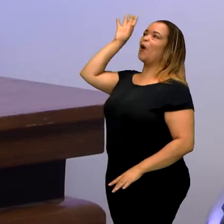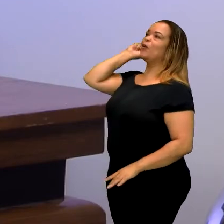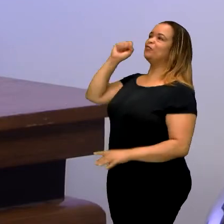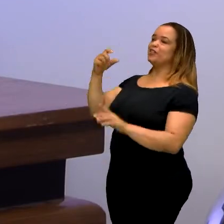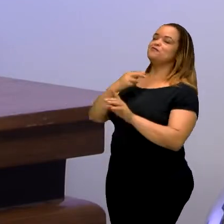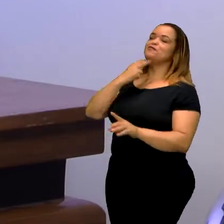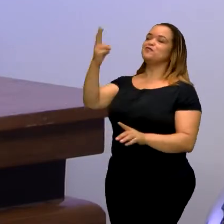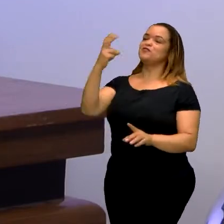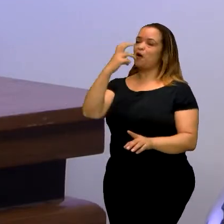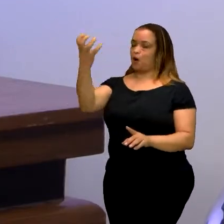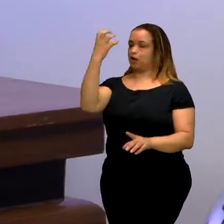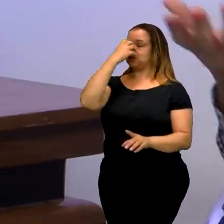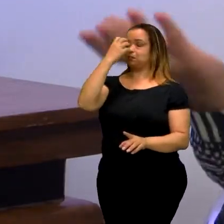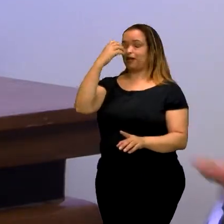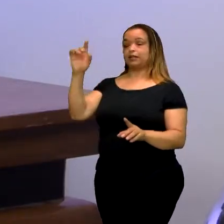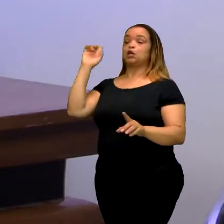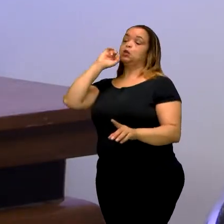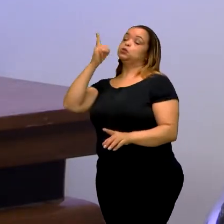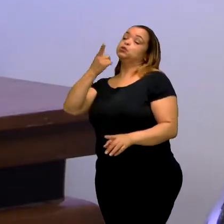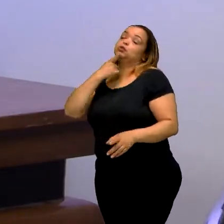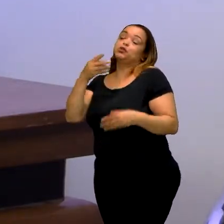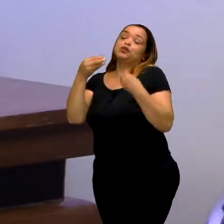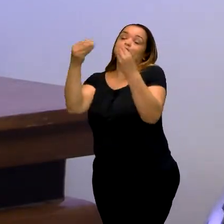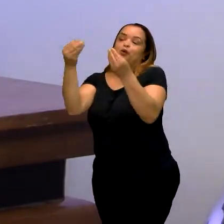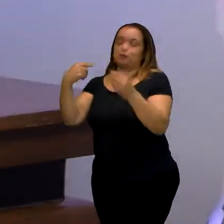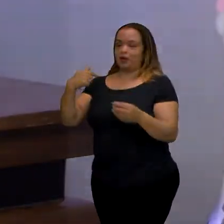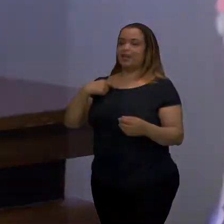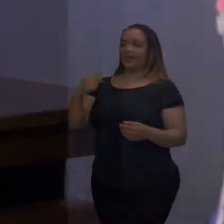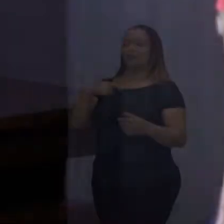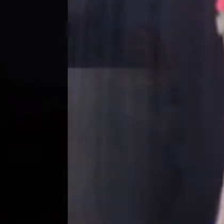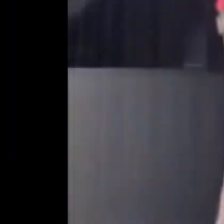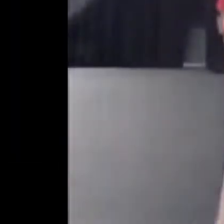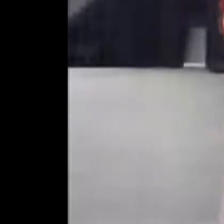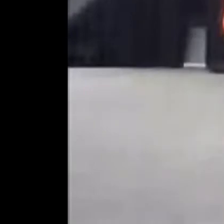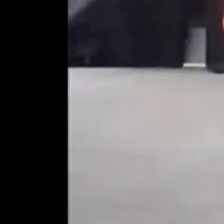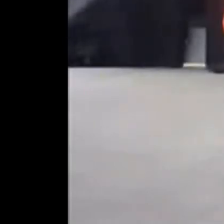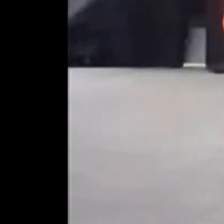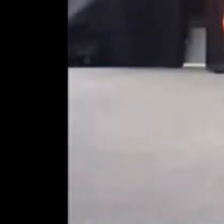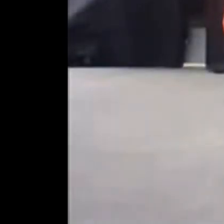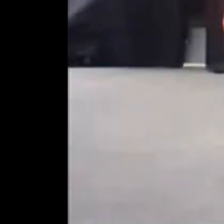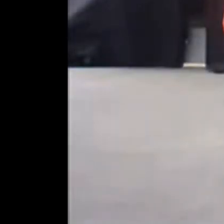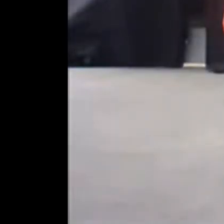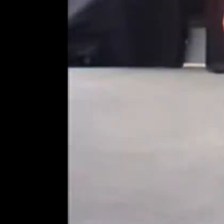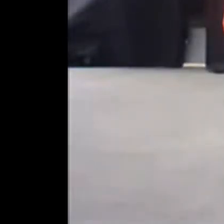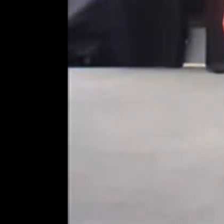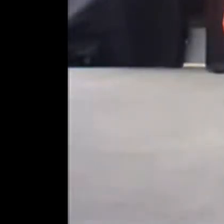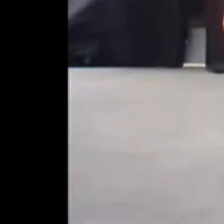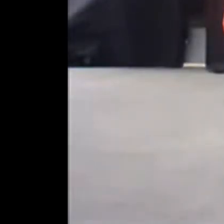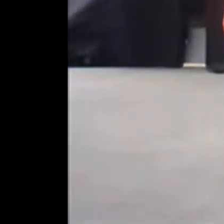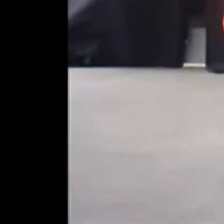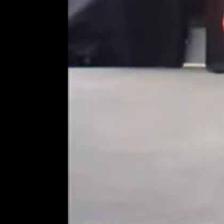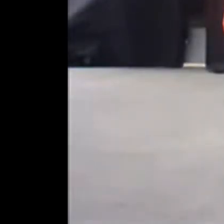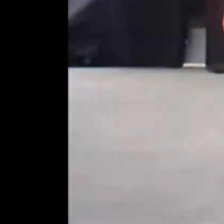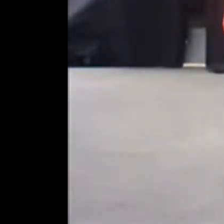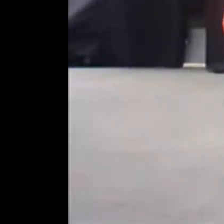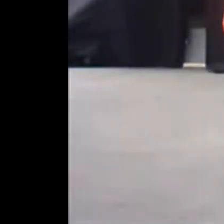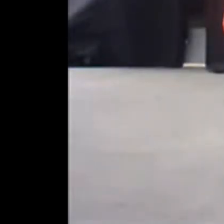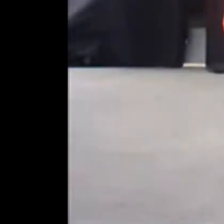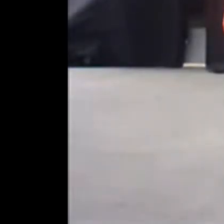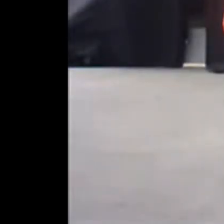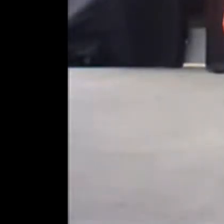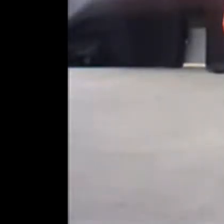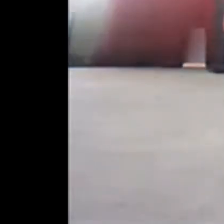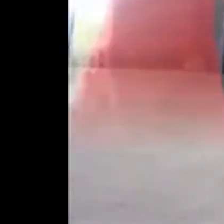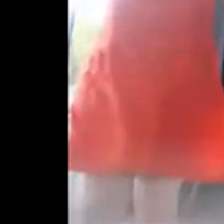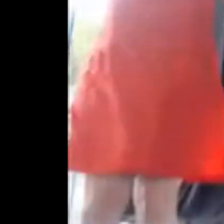belíssimo trabalho. Fiz um roteiro, acabei virando roteirista. Criei uma história que a peça chama Orelha. Essa